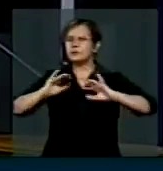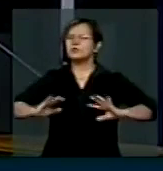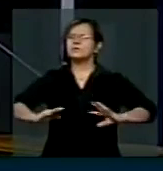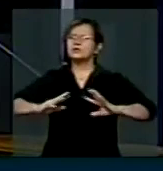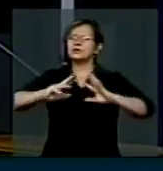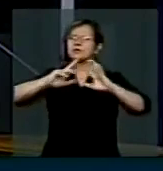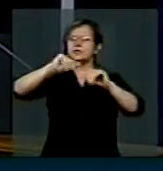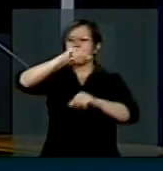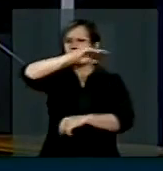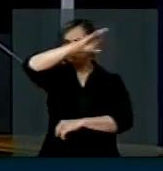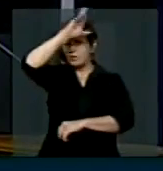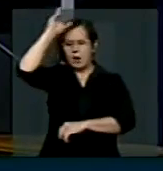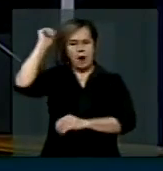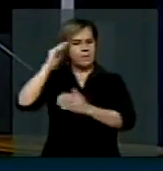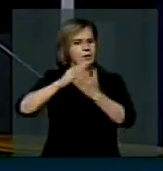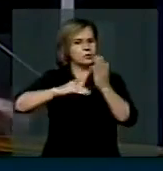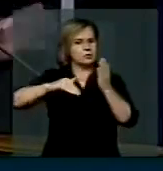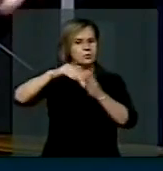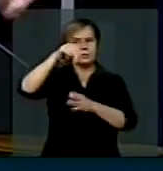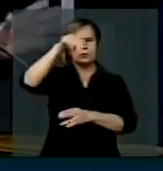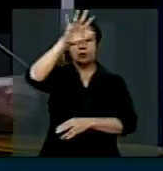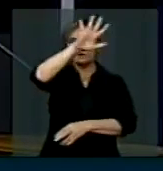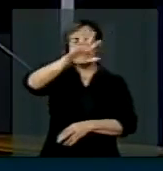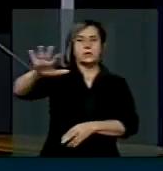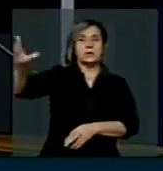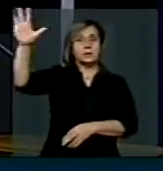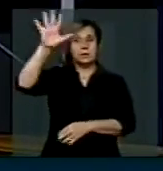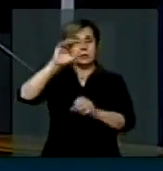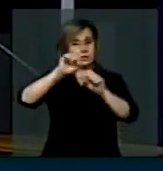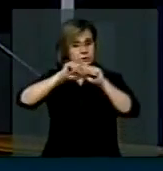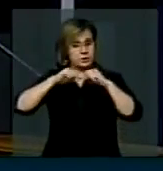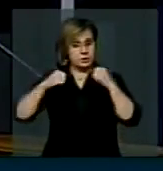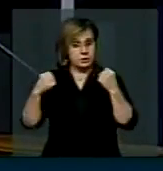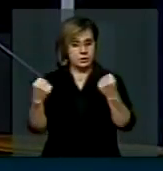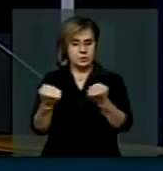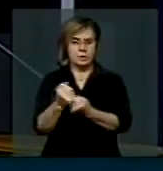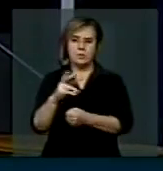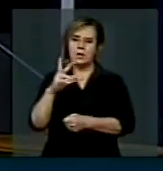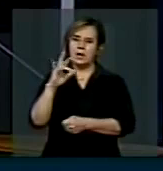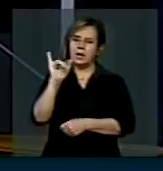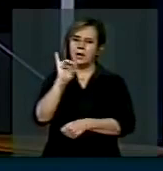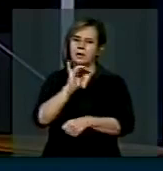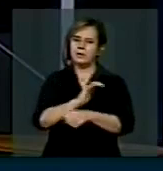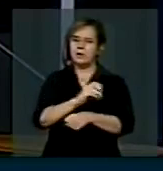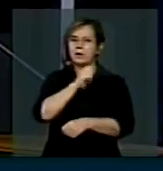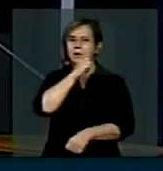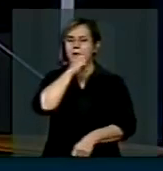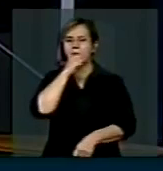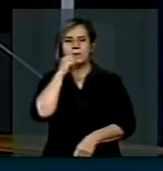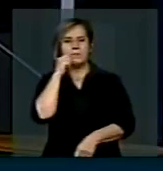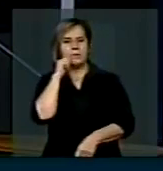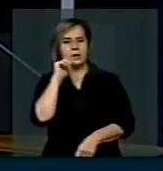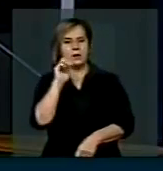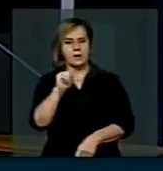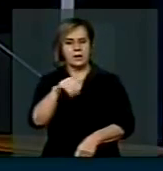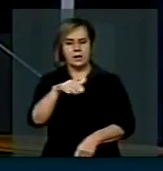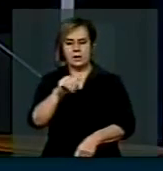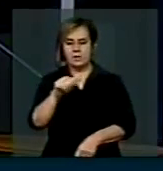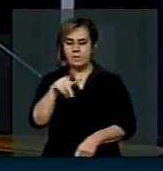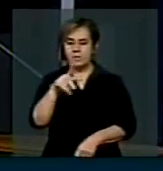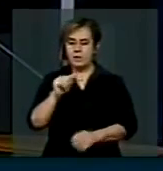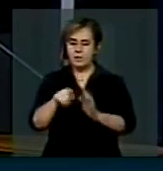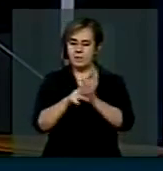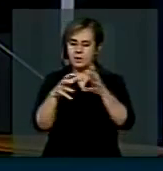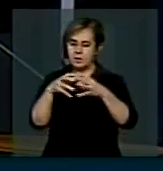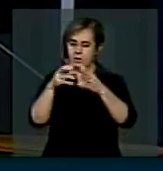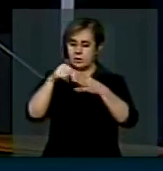amazônica, para toda a região norte do Brasil, este seminário que vai acontecer lá no Amapá, coordenado, realizado pela bancada